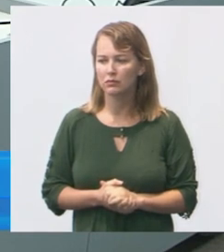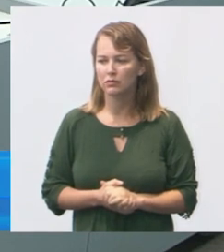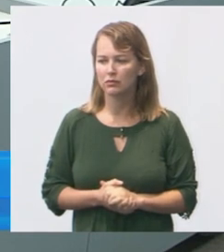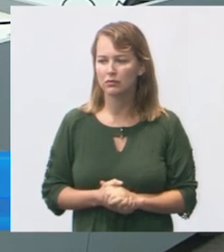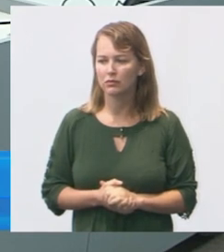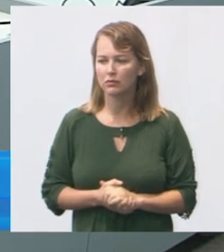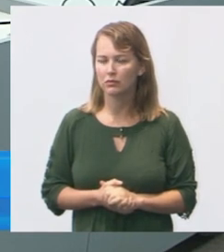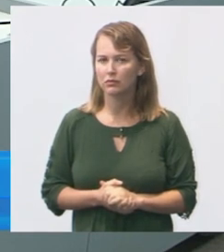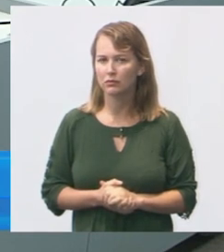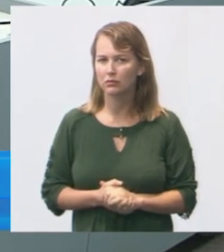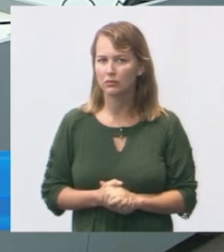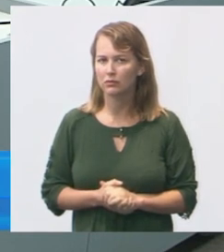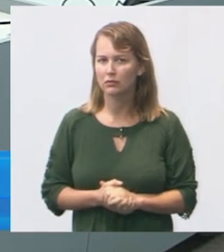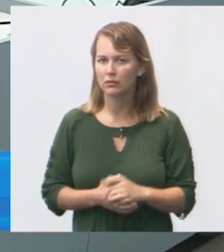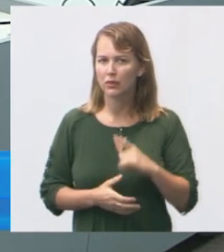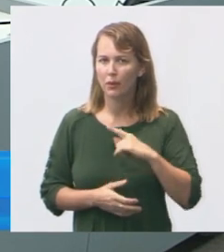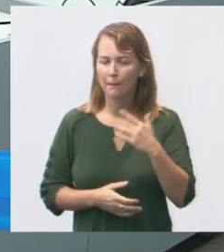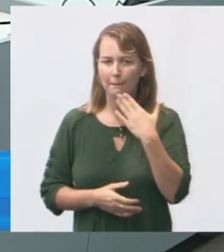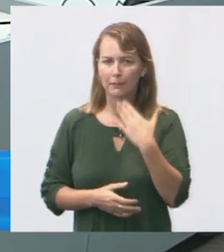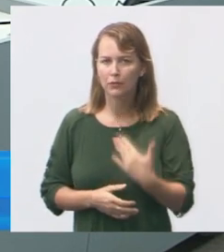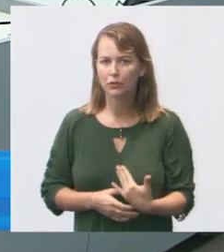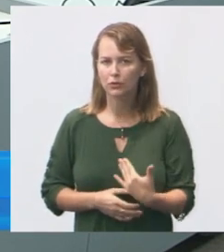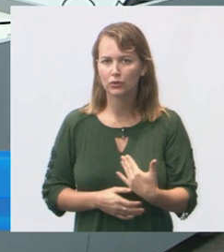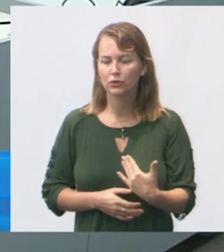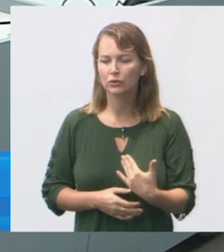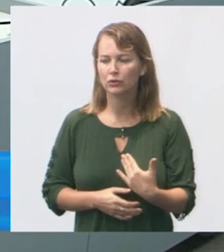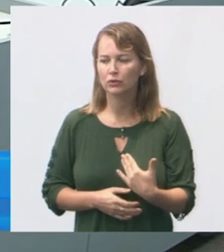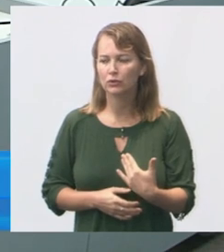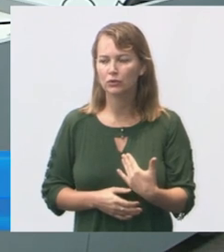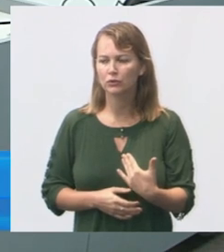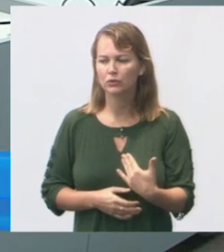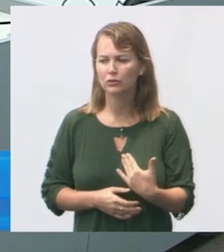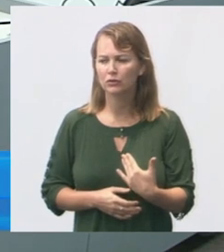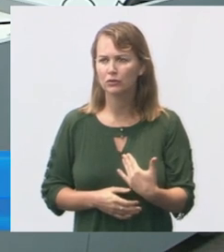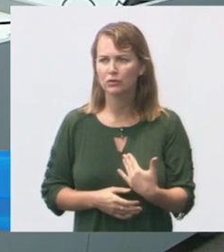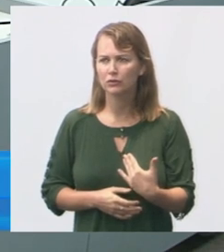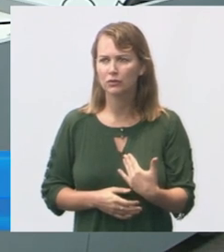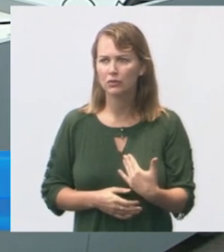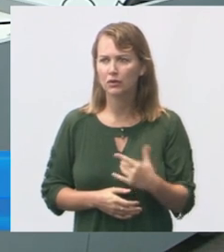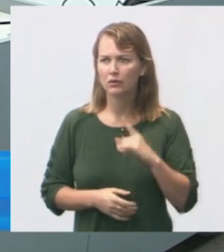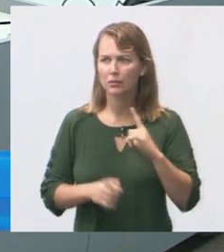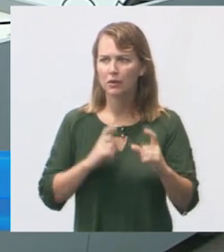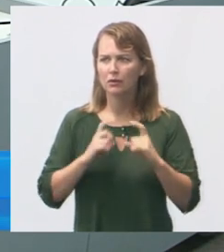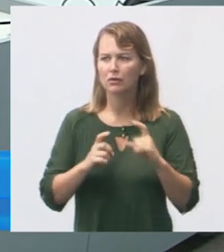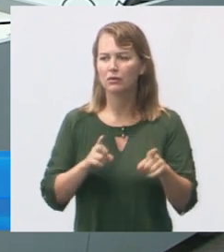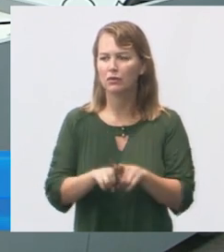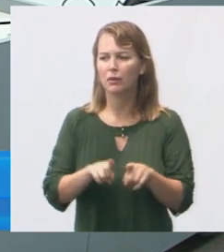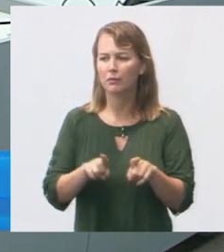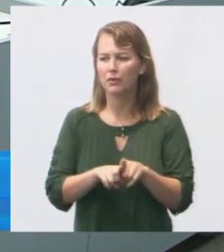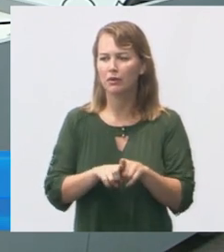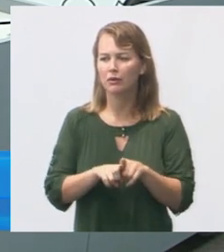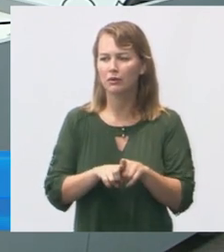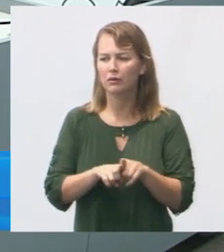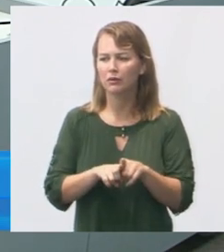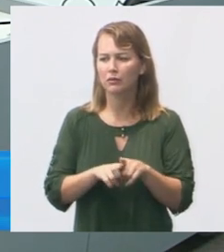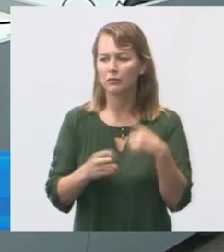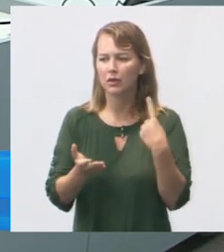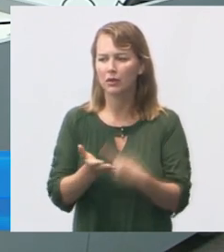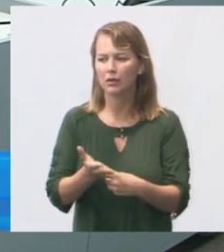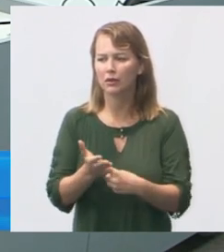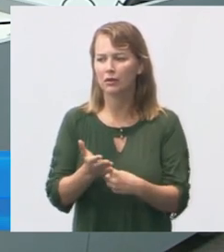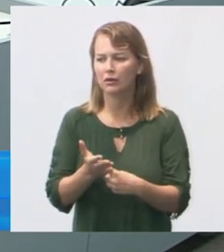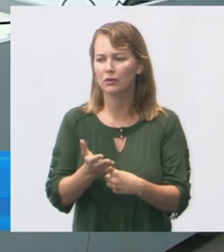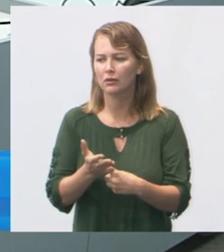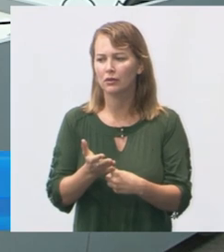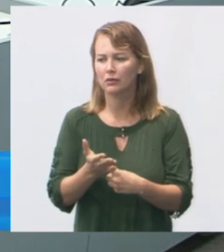de se ausentar porque tem um pedido agora no Ruman que está acontecendo um fato lá e eu tenho uma reunião também agora marcado com